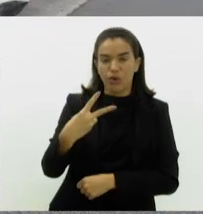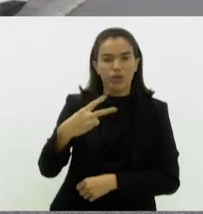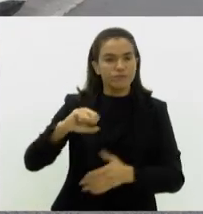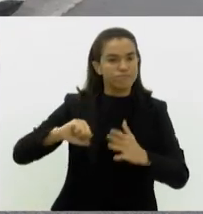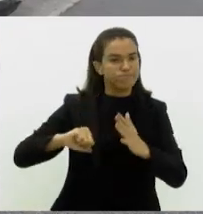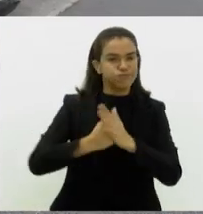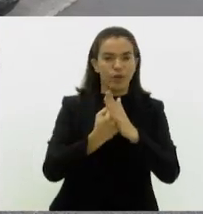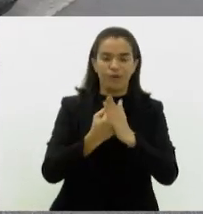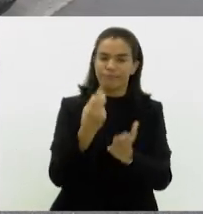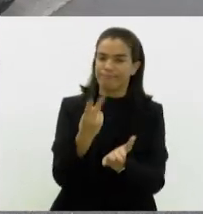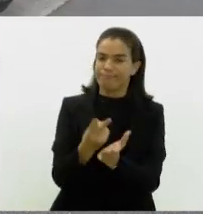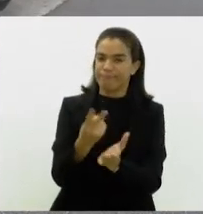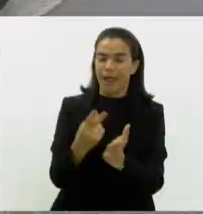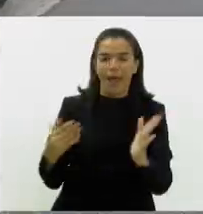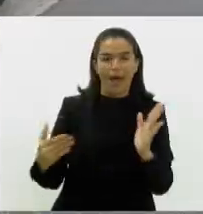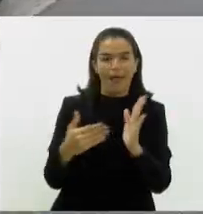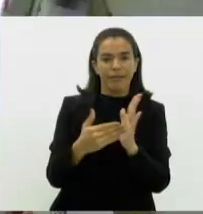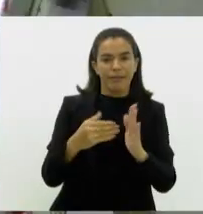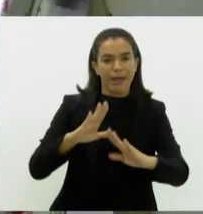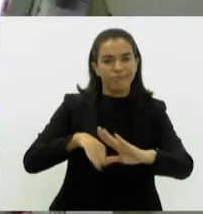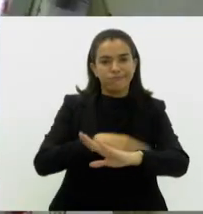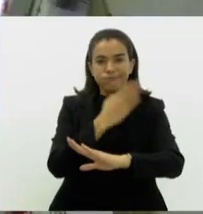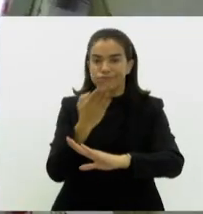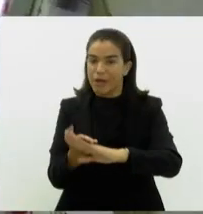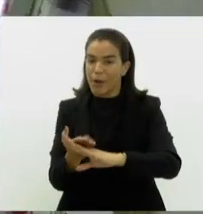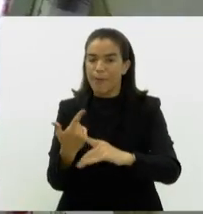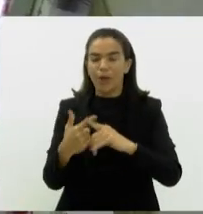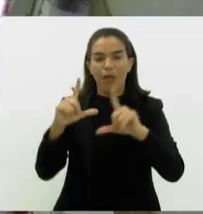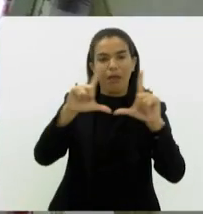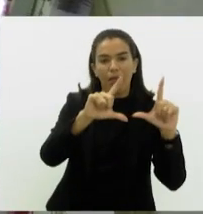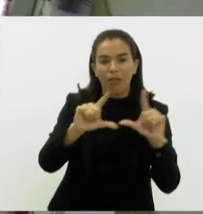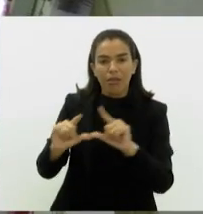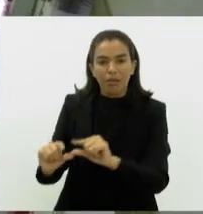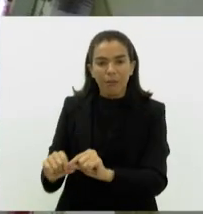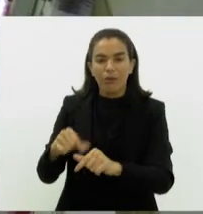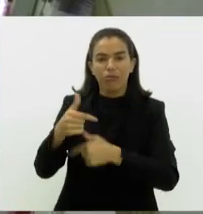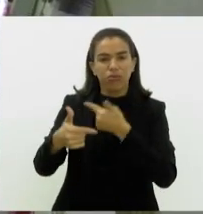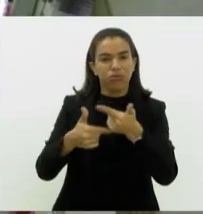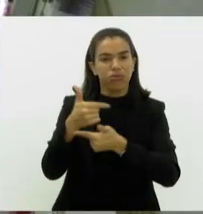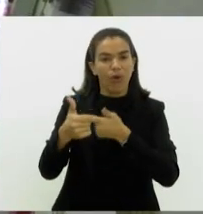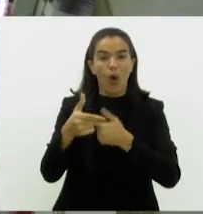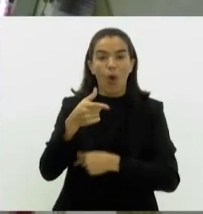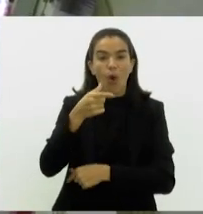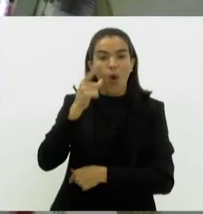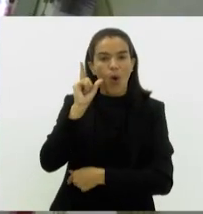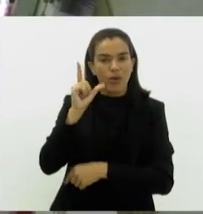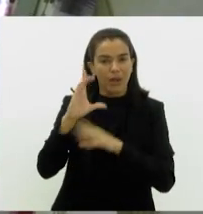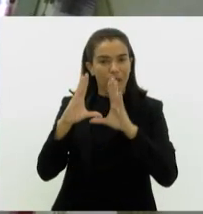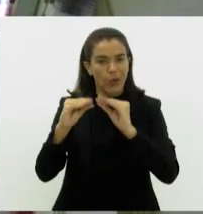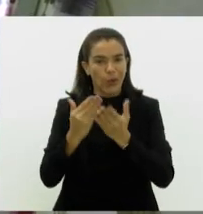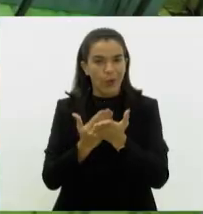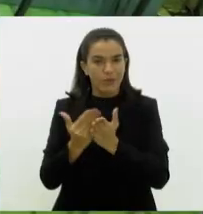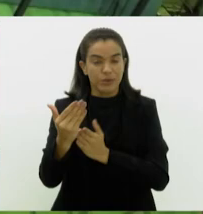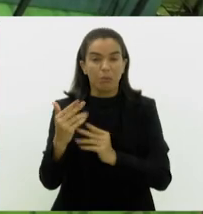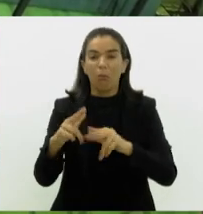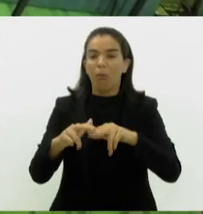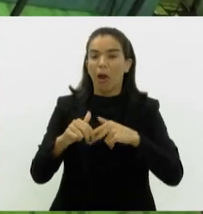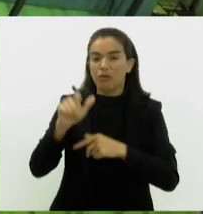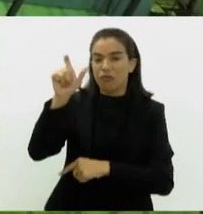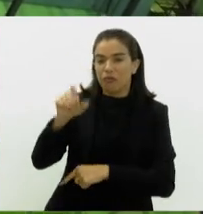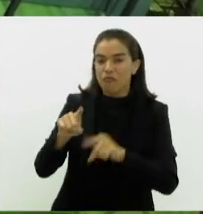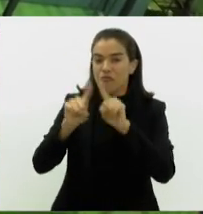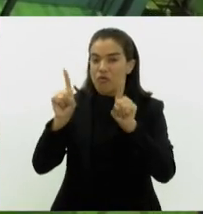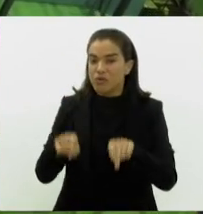permanecerá assim até o fim do dia. A redução de potência começou às 11 horas da noite de ontem, para que os trabalhadores não corressem